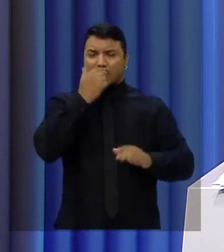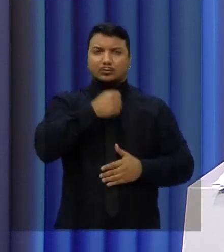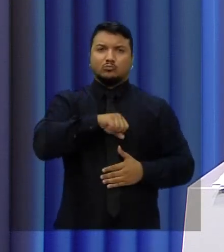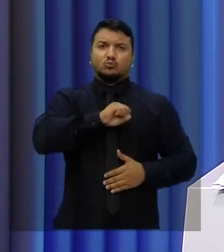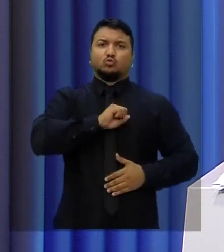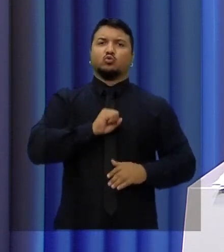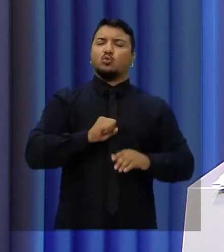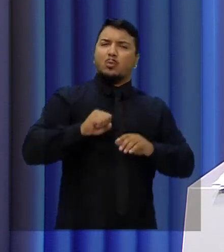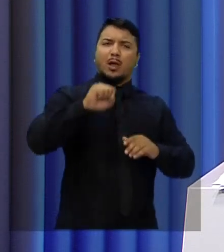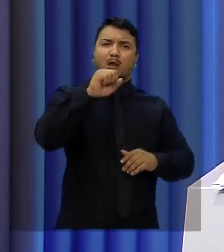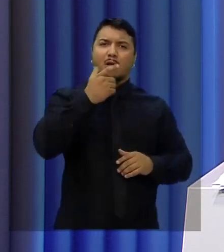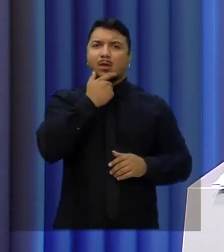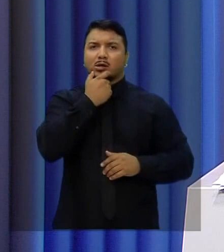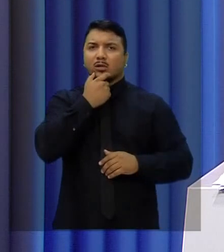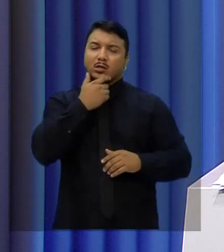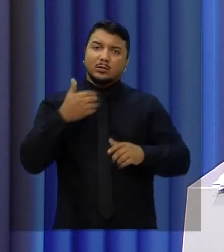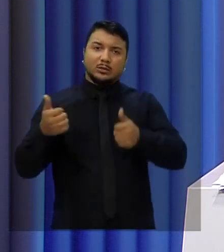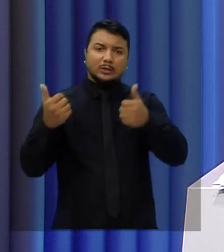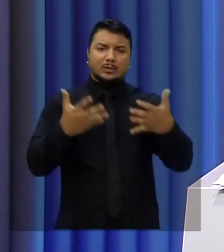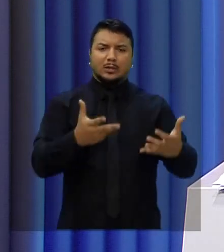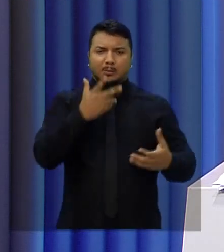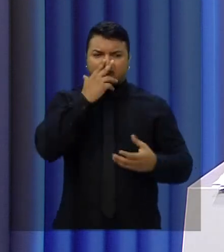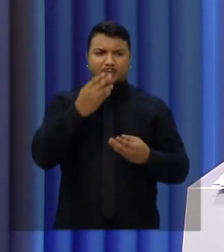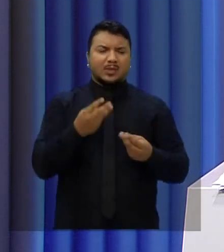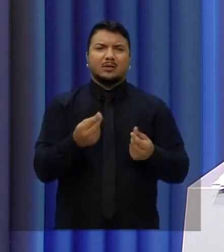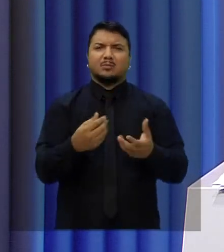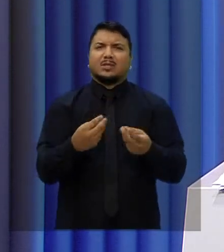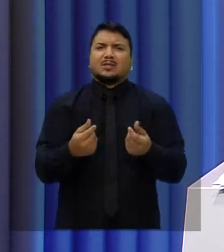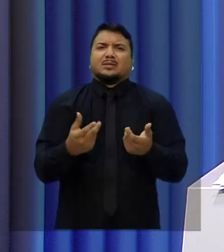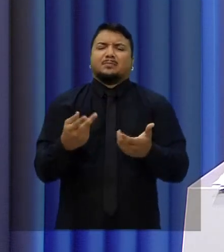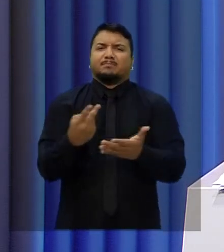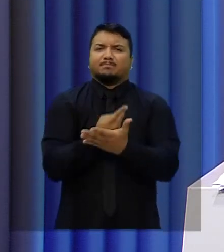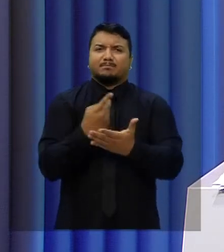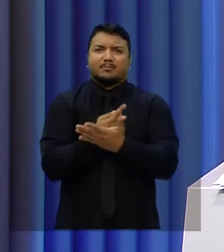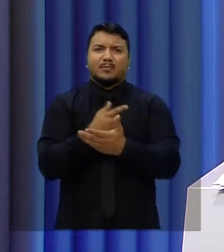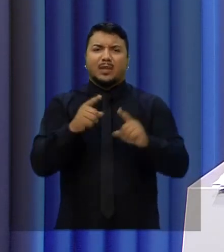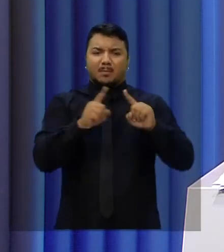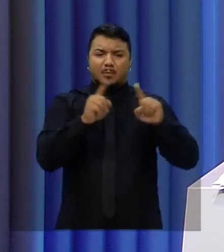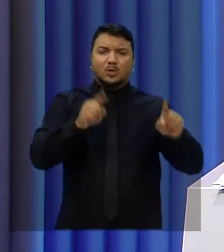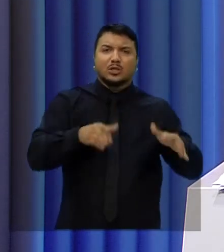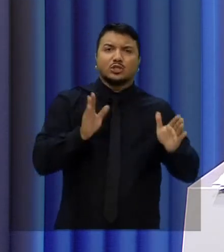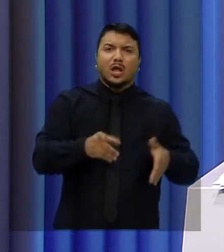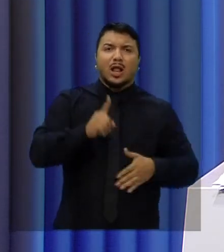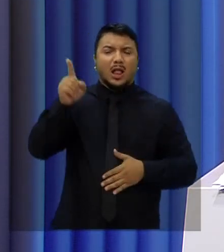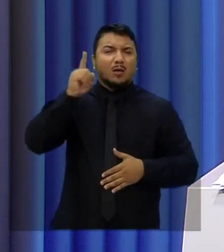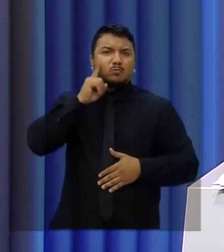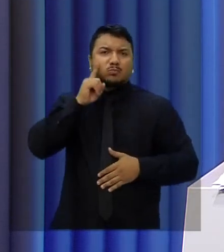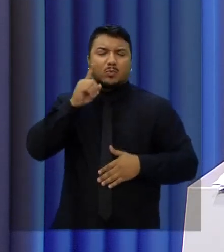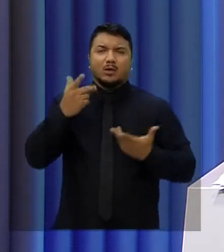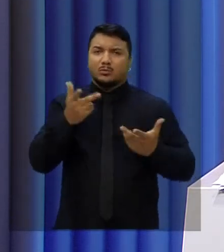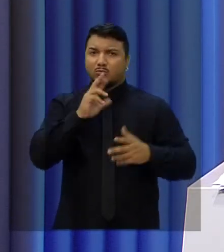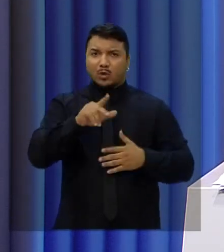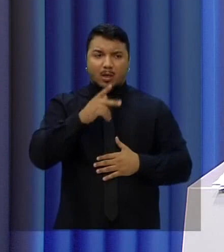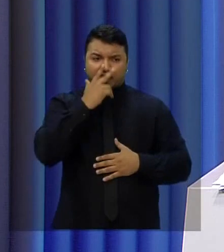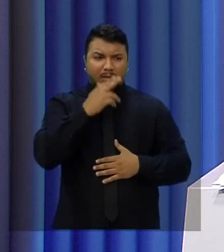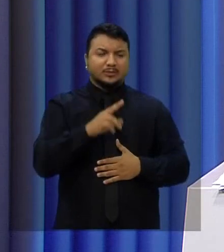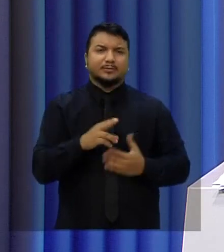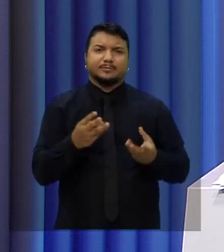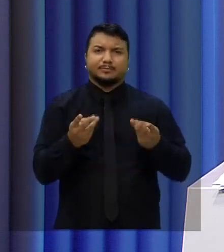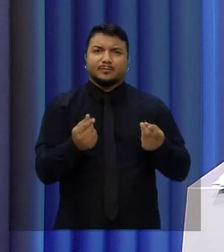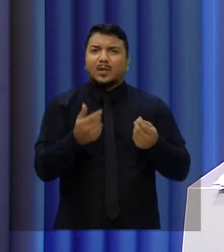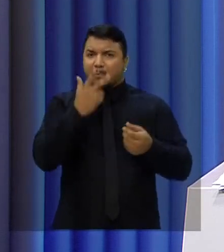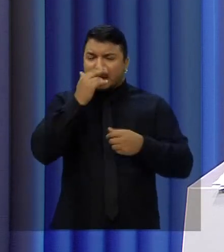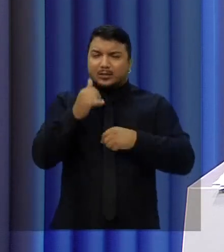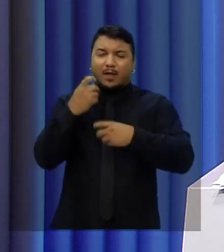esse consultor que fala inglês, é um tremendo picareta, processado na justiça americana. Não é utilizando a